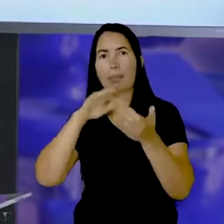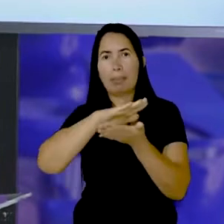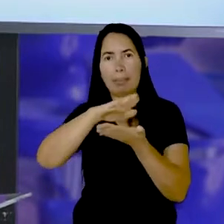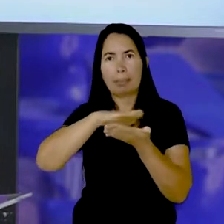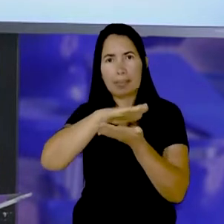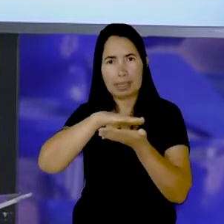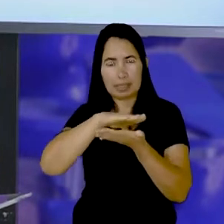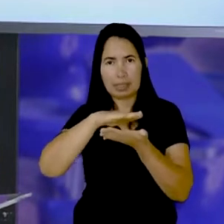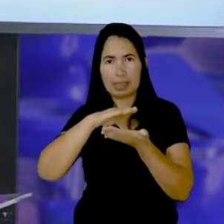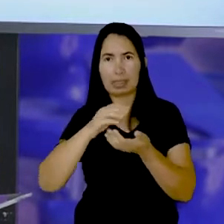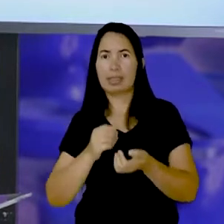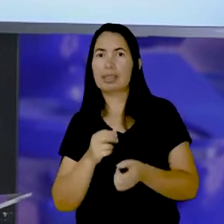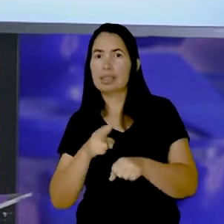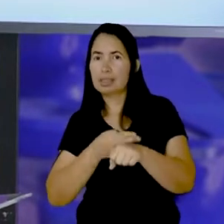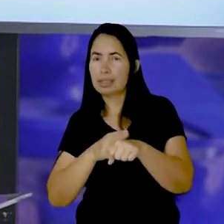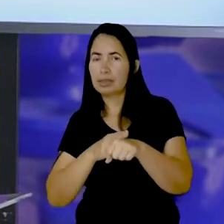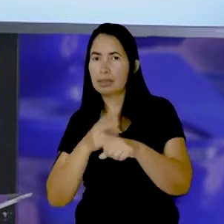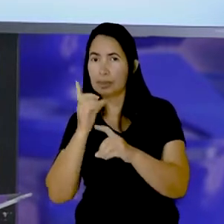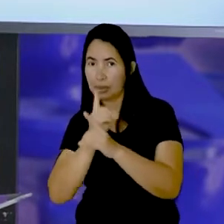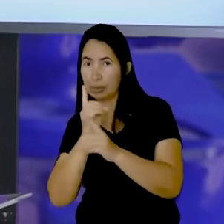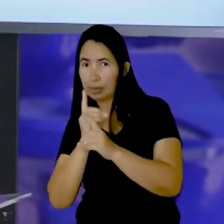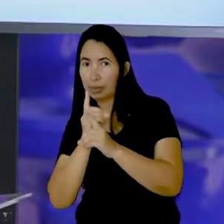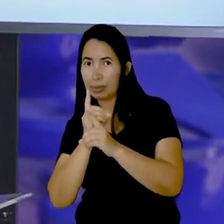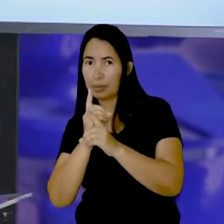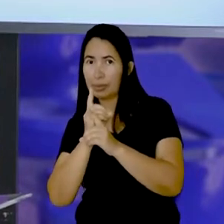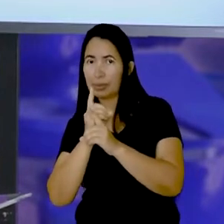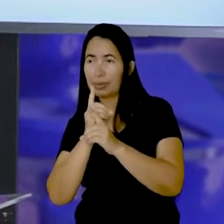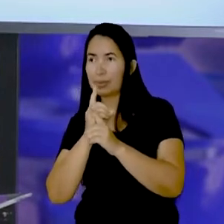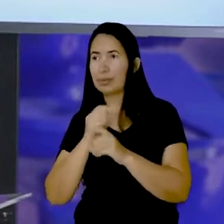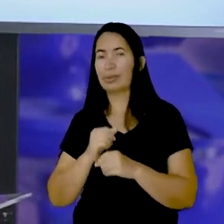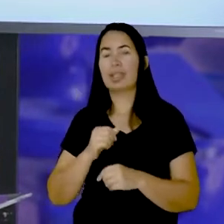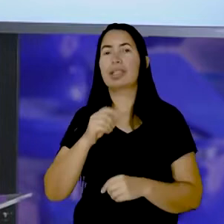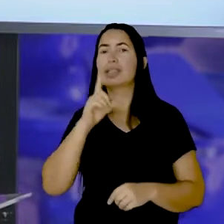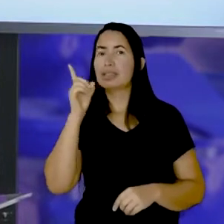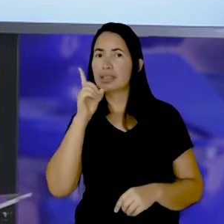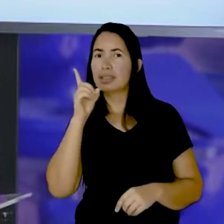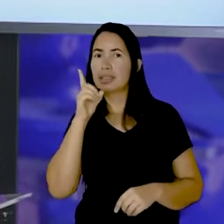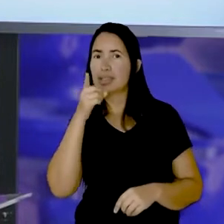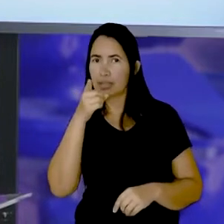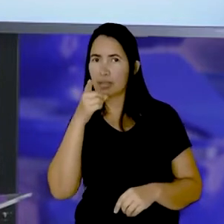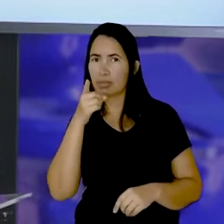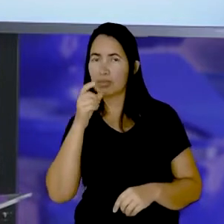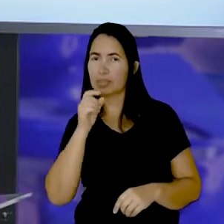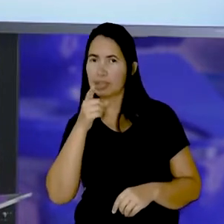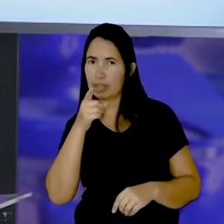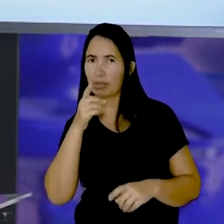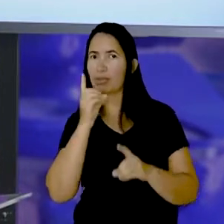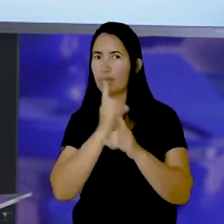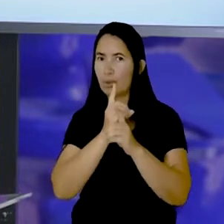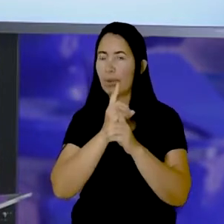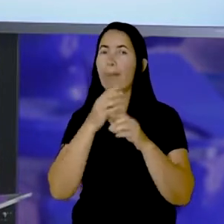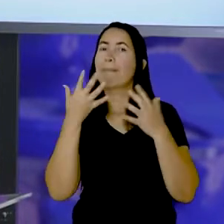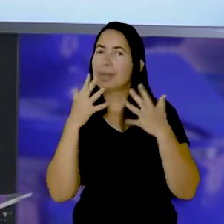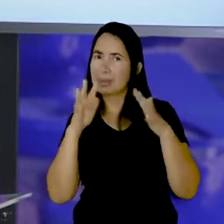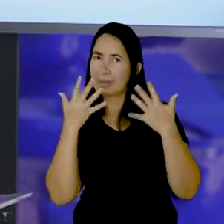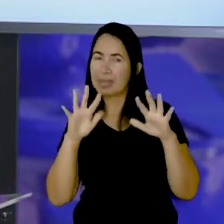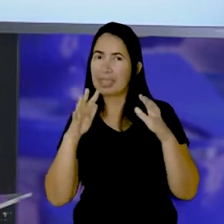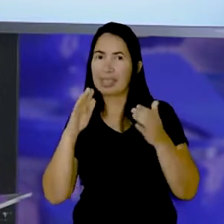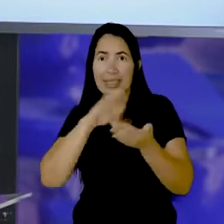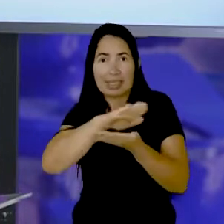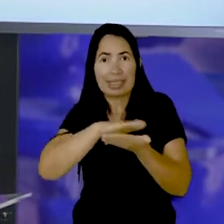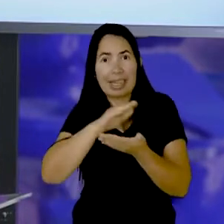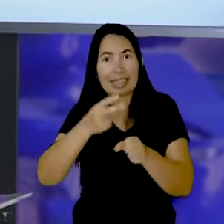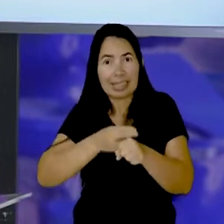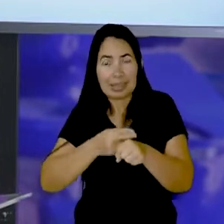E aí, encontrou? Foi isso aí que você encontrou? Muito bem! Em brigadeiro nós